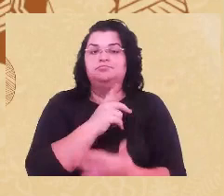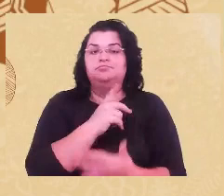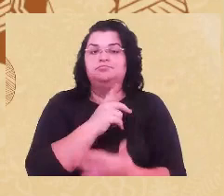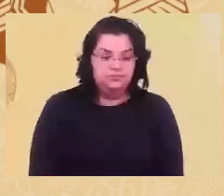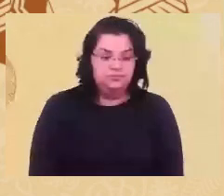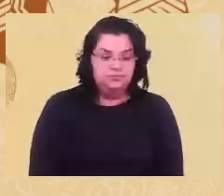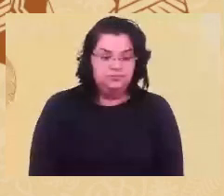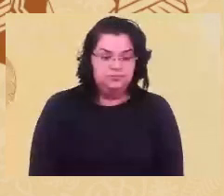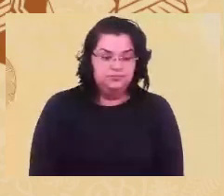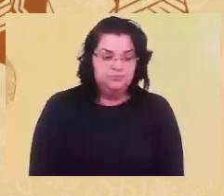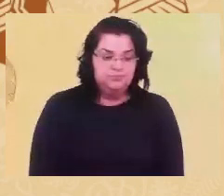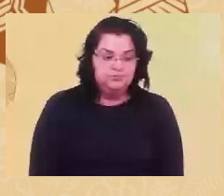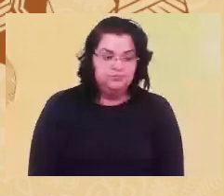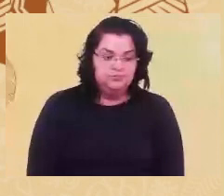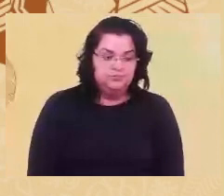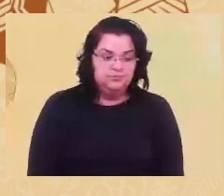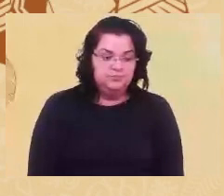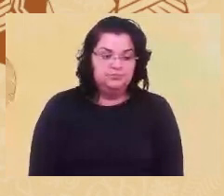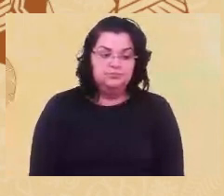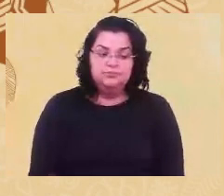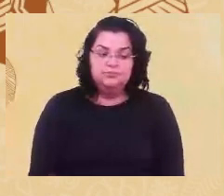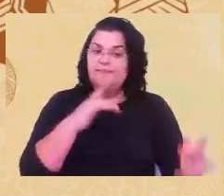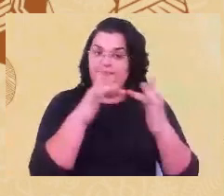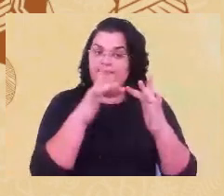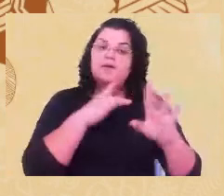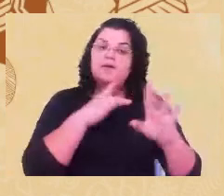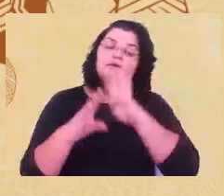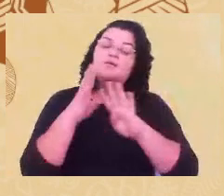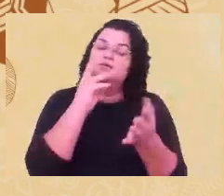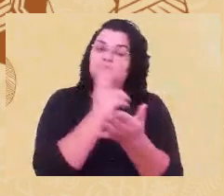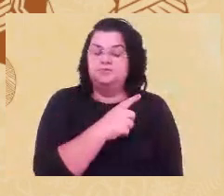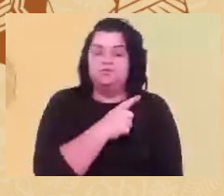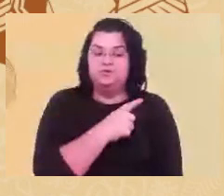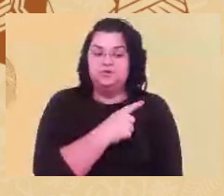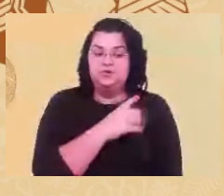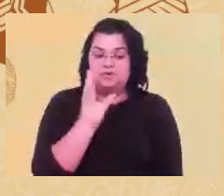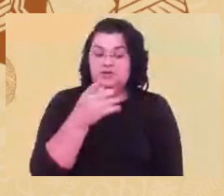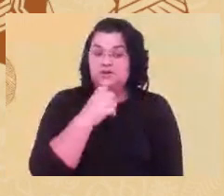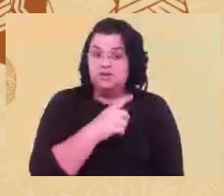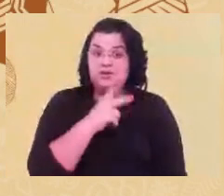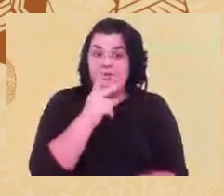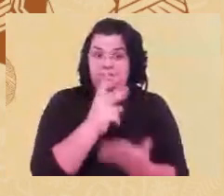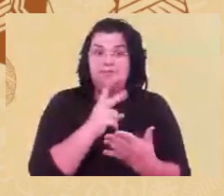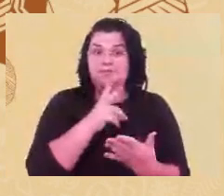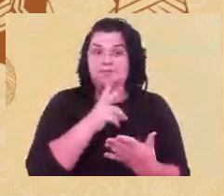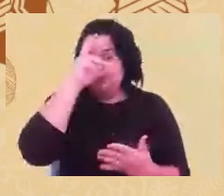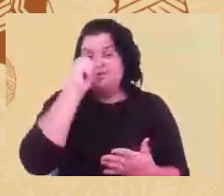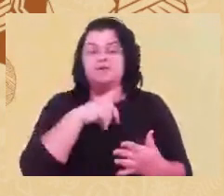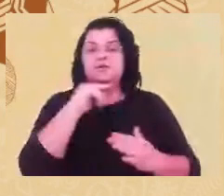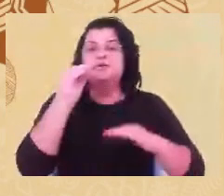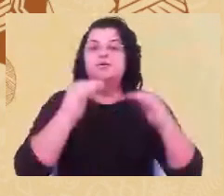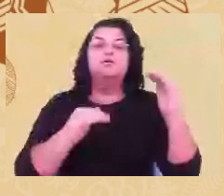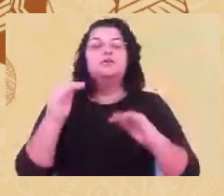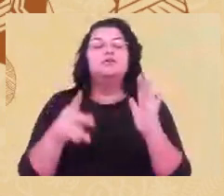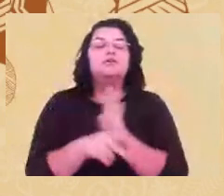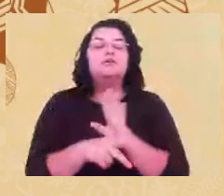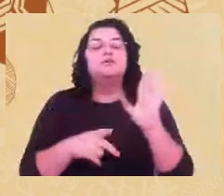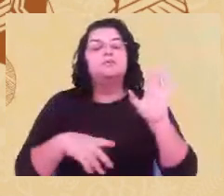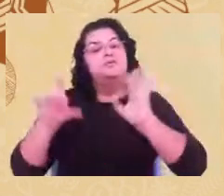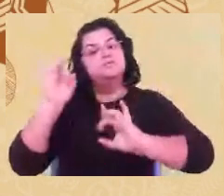colonialidade do poder só se sustenta por haver um modo específico de produção de conhecimento.